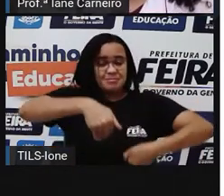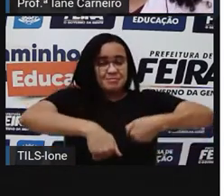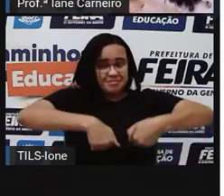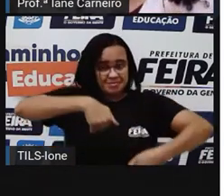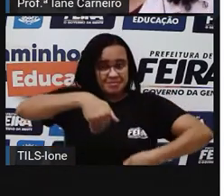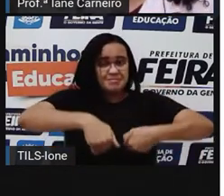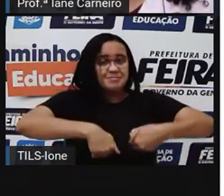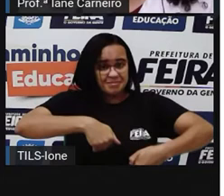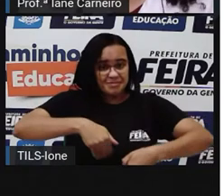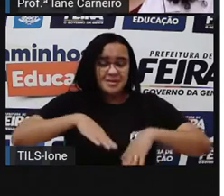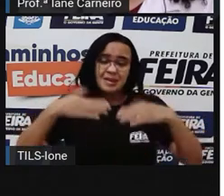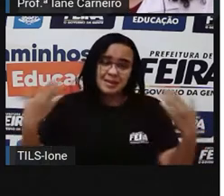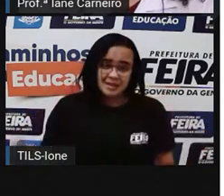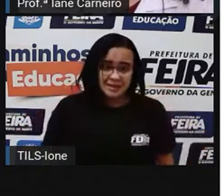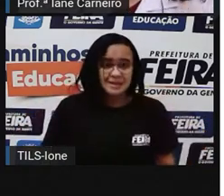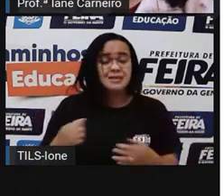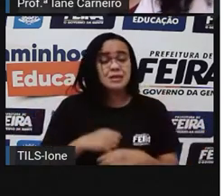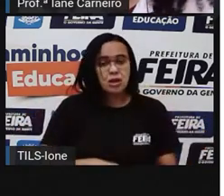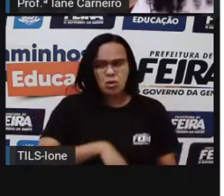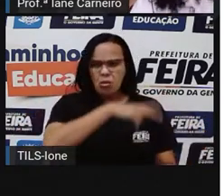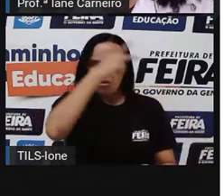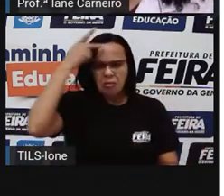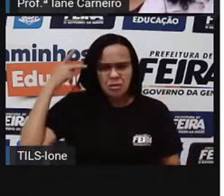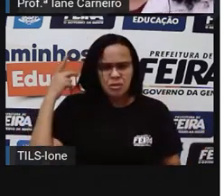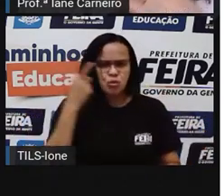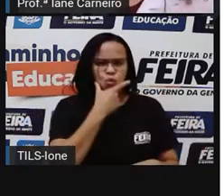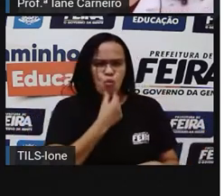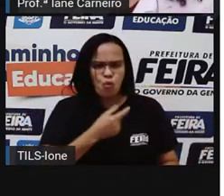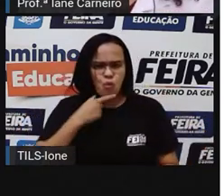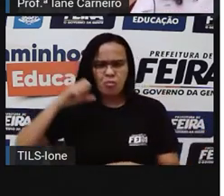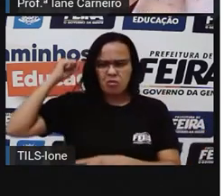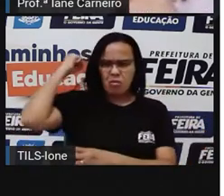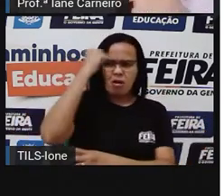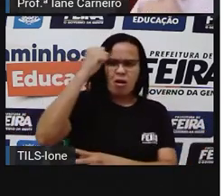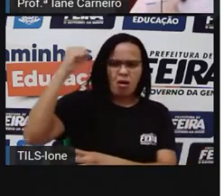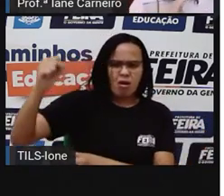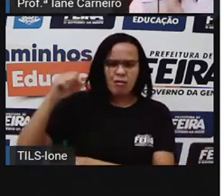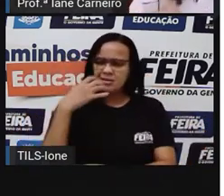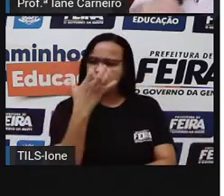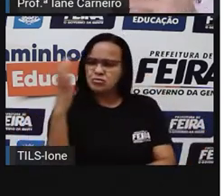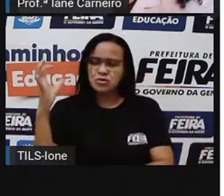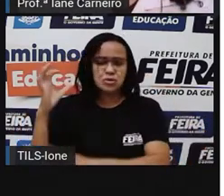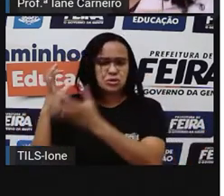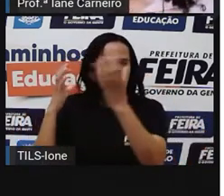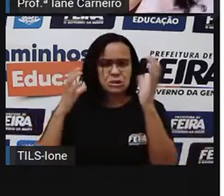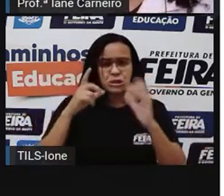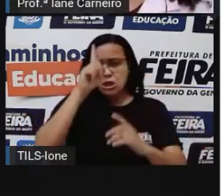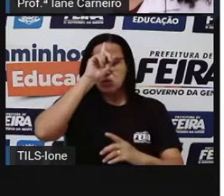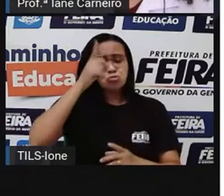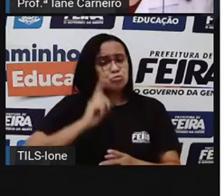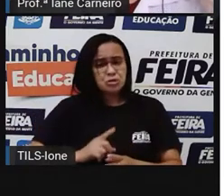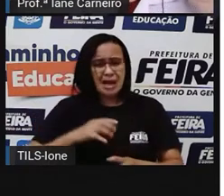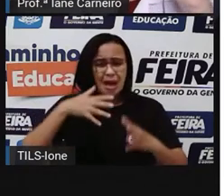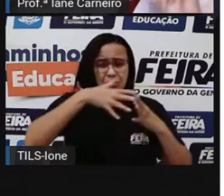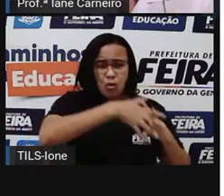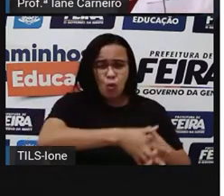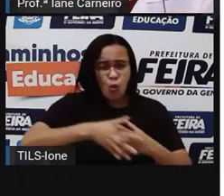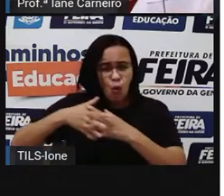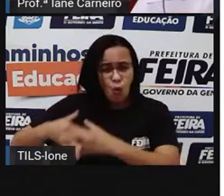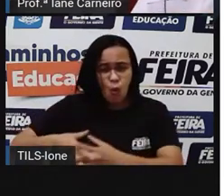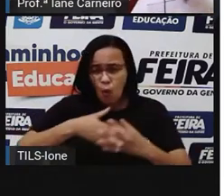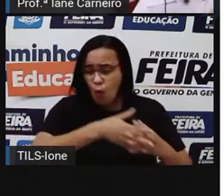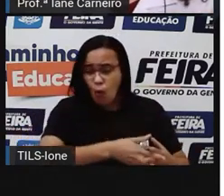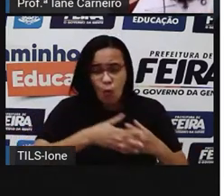caçadores, quando vão na floresta, eles ficam confusos, não sabem se está indo, se está vindo, né, e acabam se perdendo na